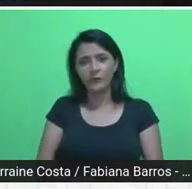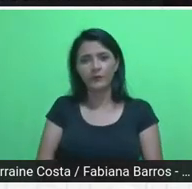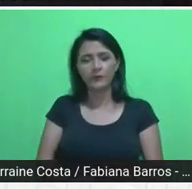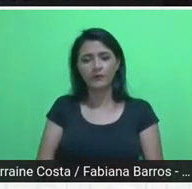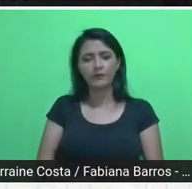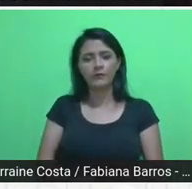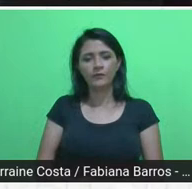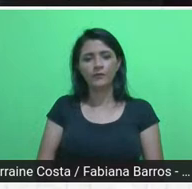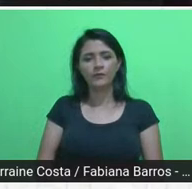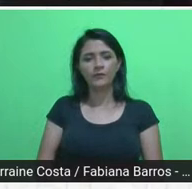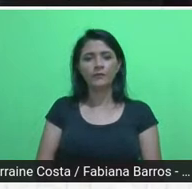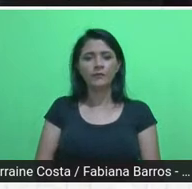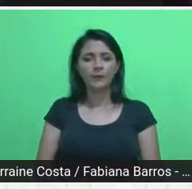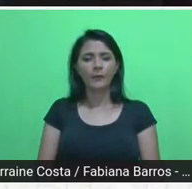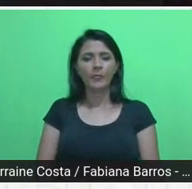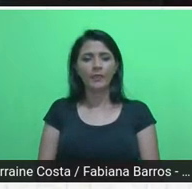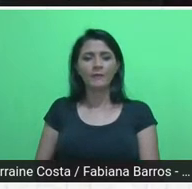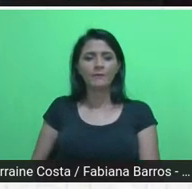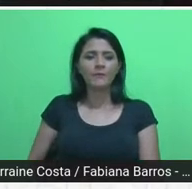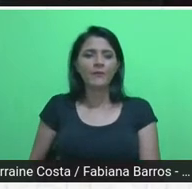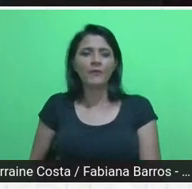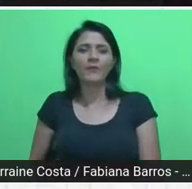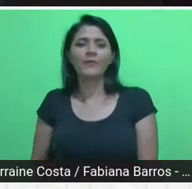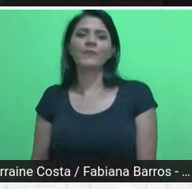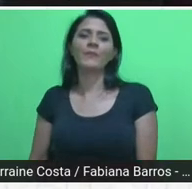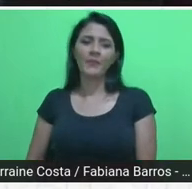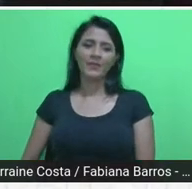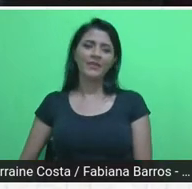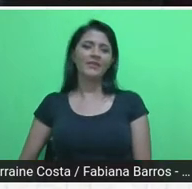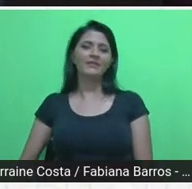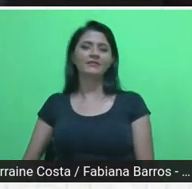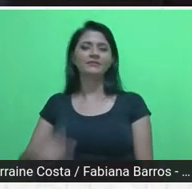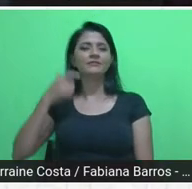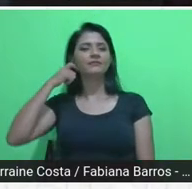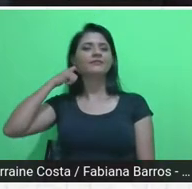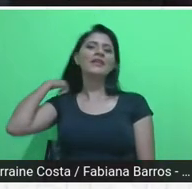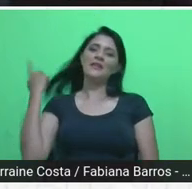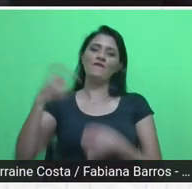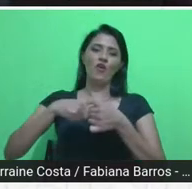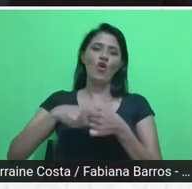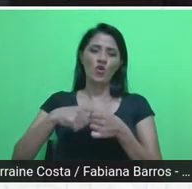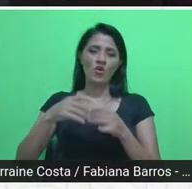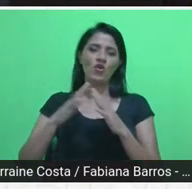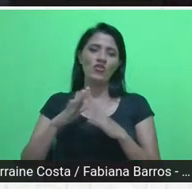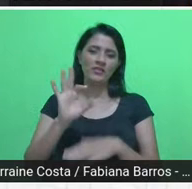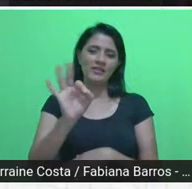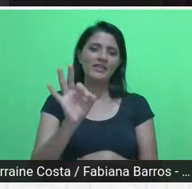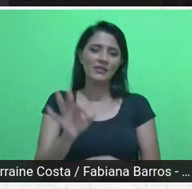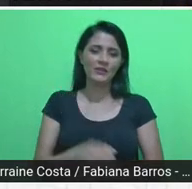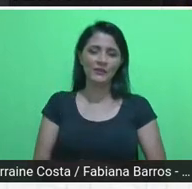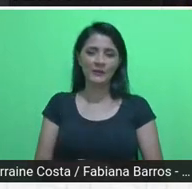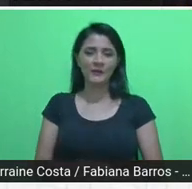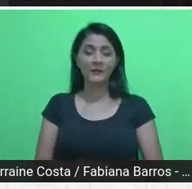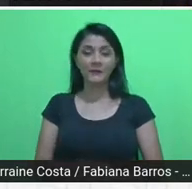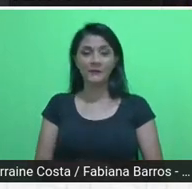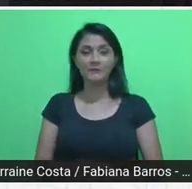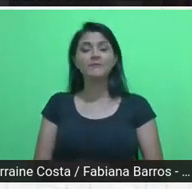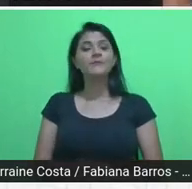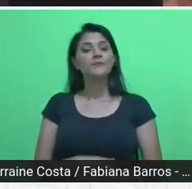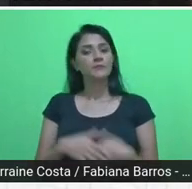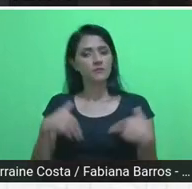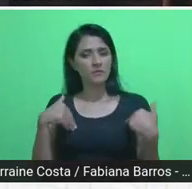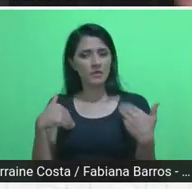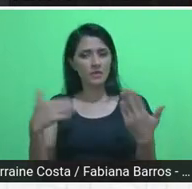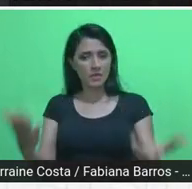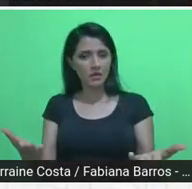Ana, help? Ah, obrigada. Não, não, volta, isso, beleza. Então, enfim, e